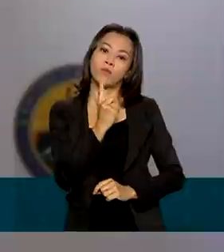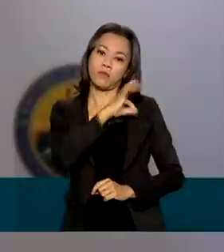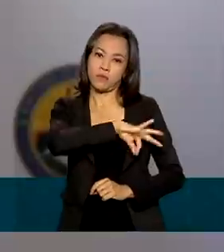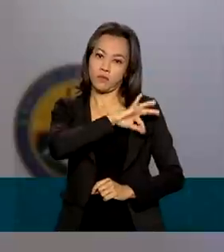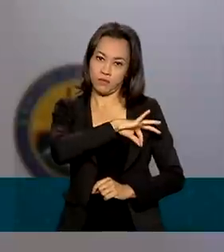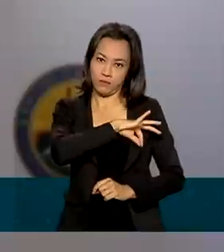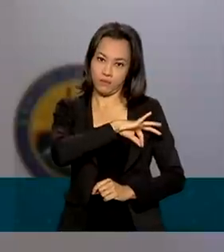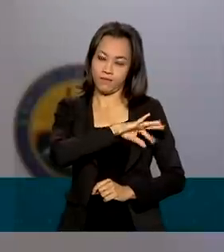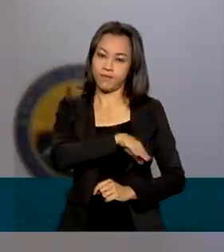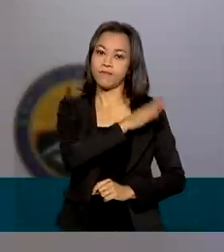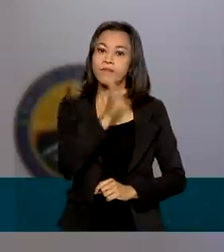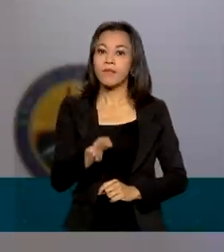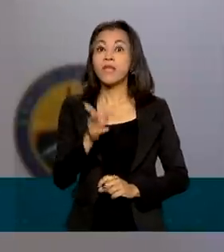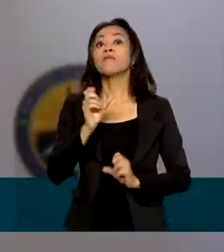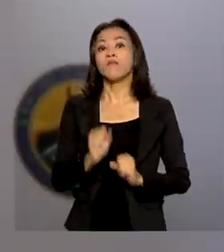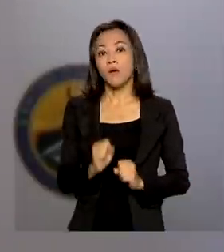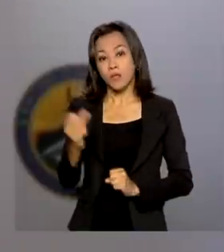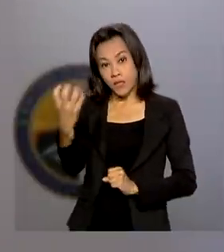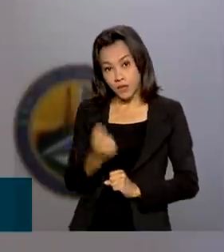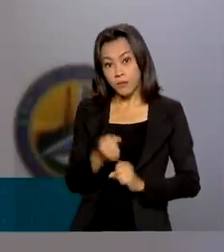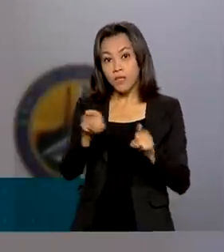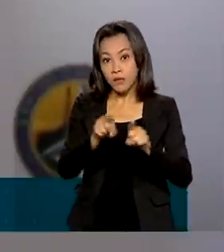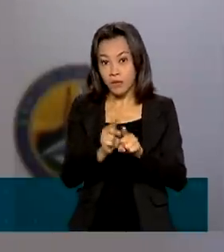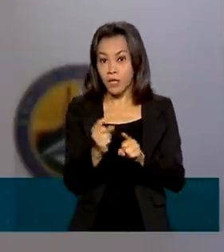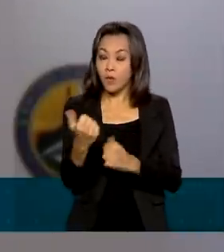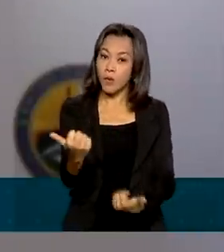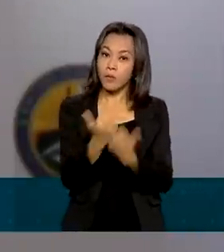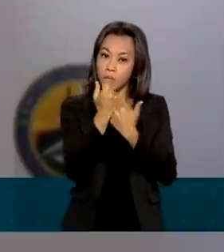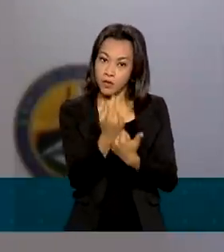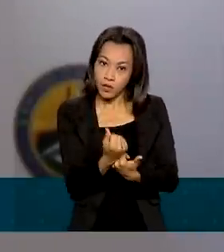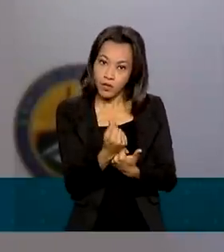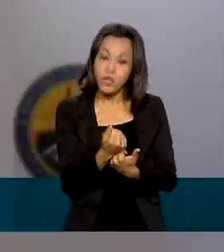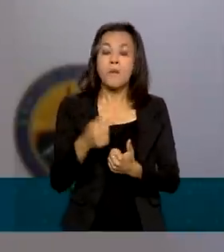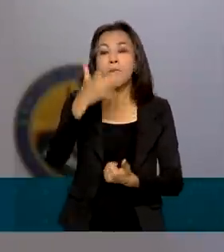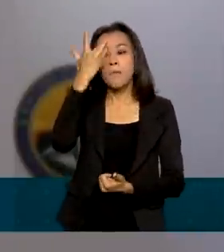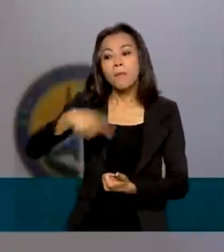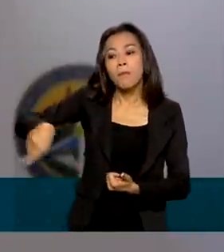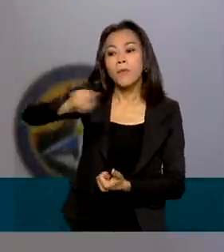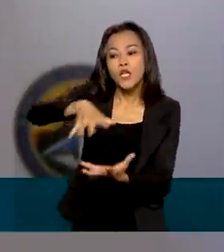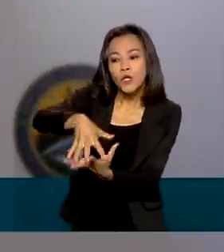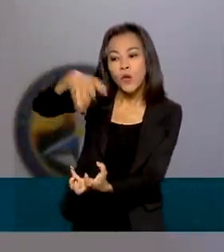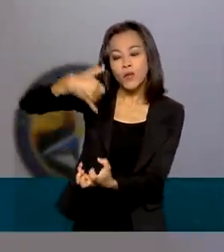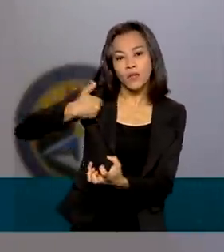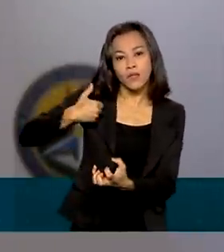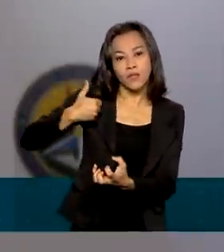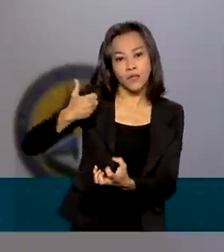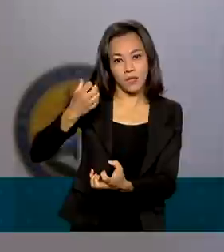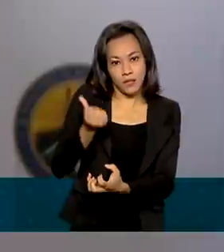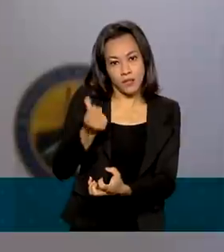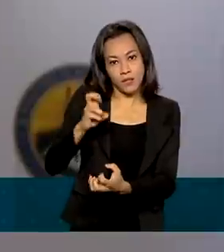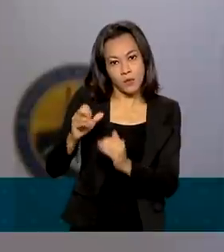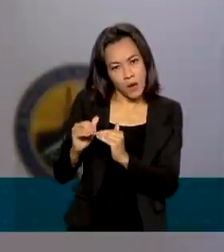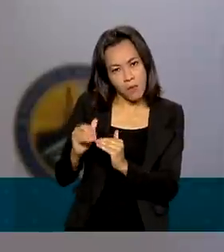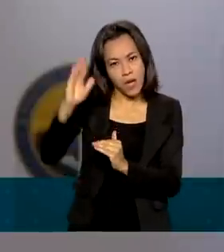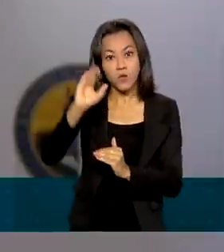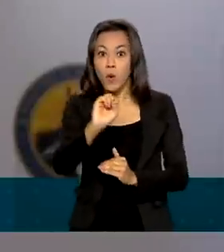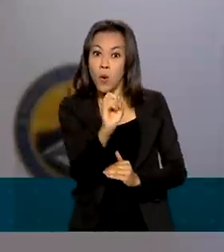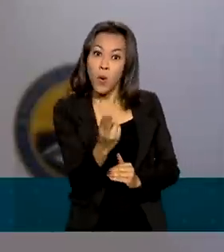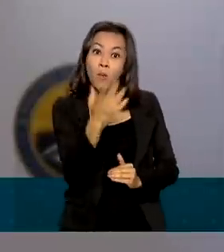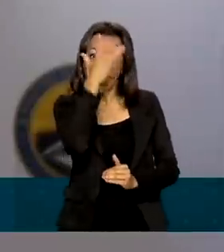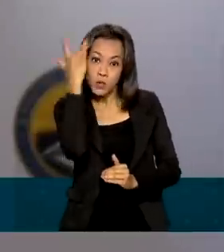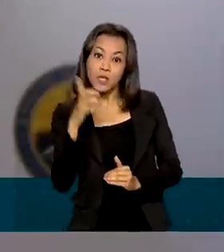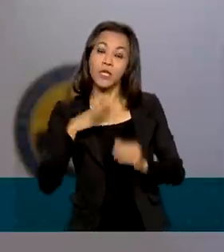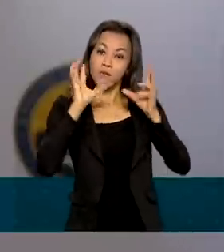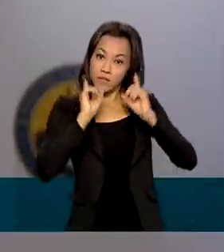Também podem receber a tarifa social os idosos com 65 anos ou mais e pessoas com deficiência que